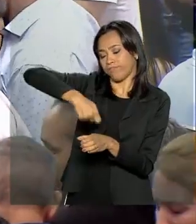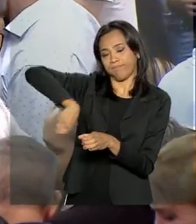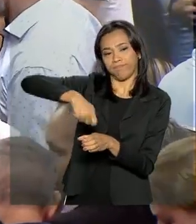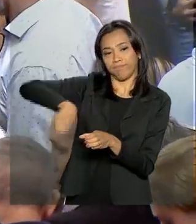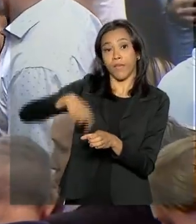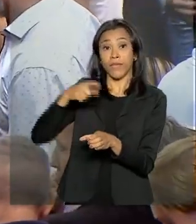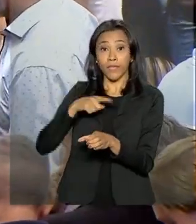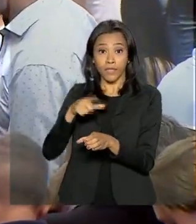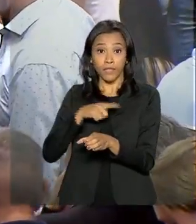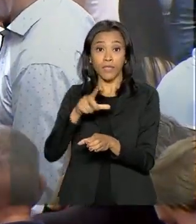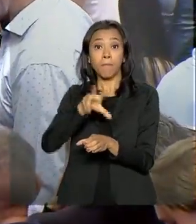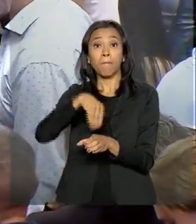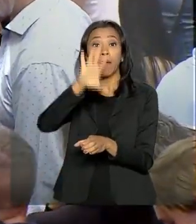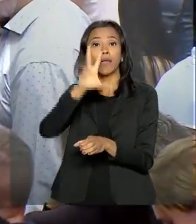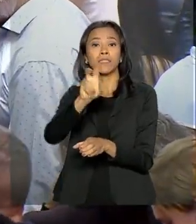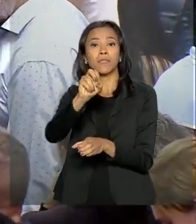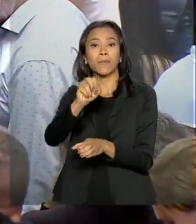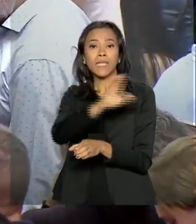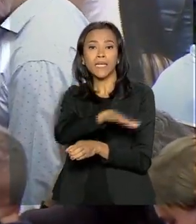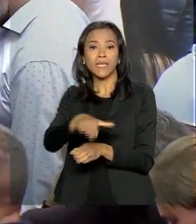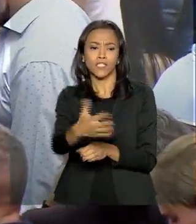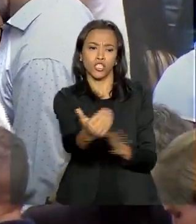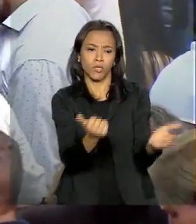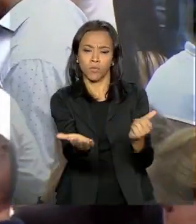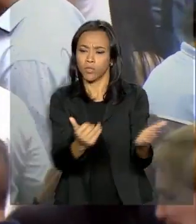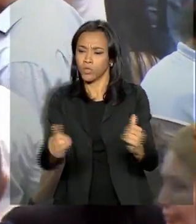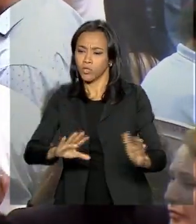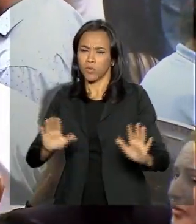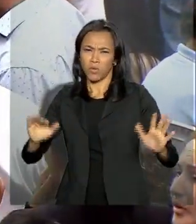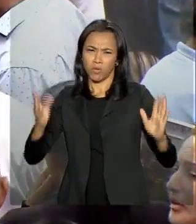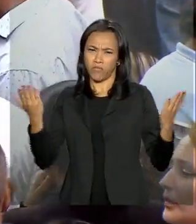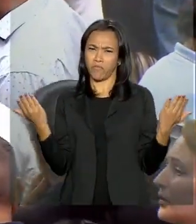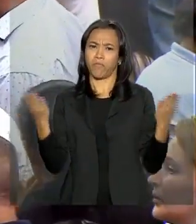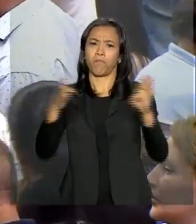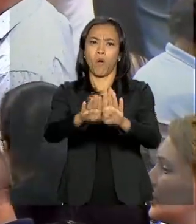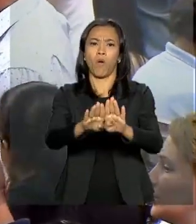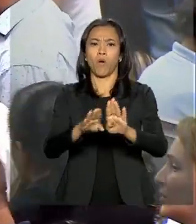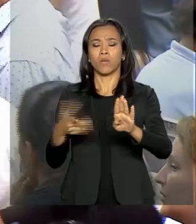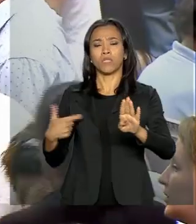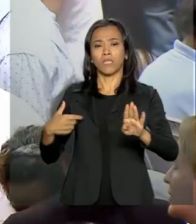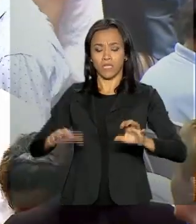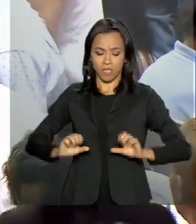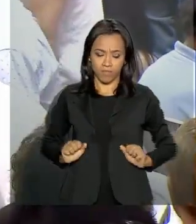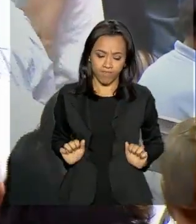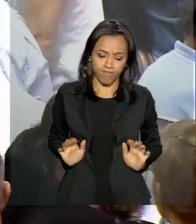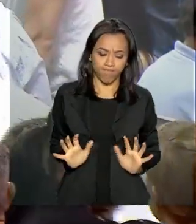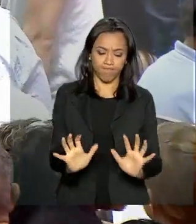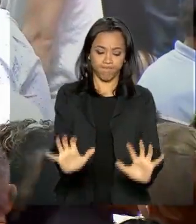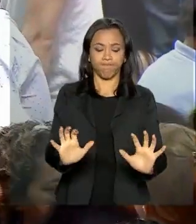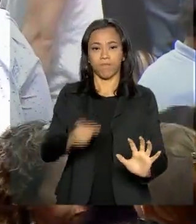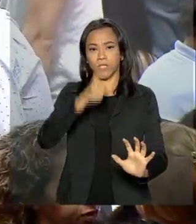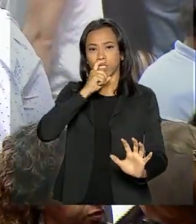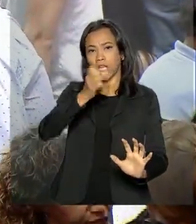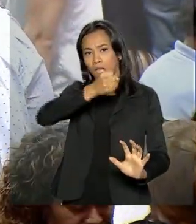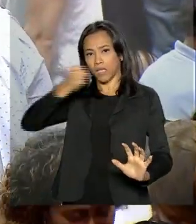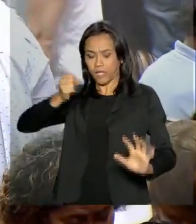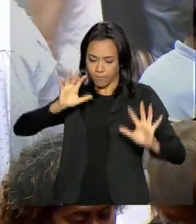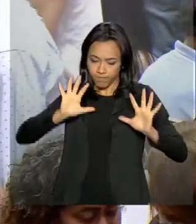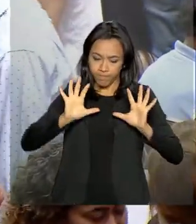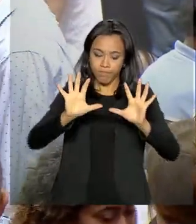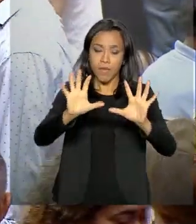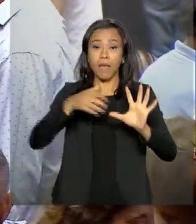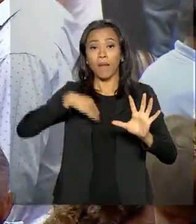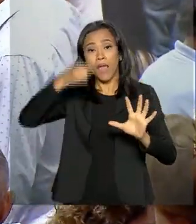mais de 50 crianças, colocando, inclusive, geladeiras e freezers na porta para impedir que